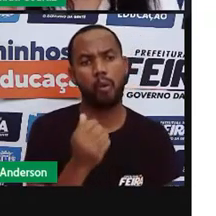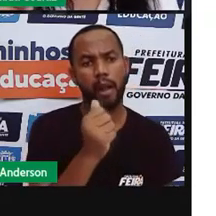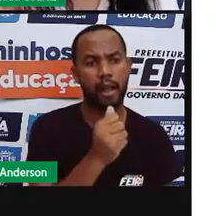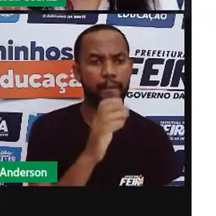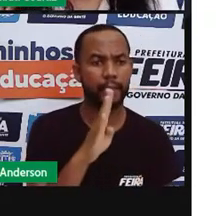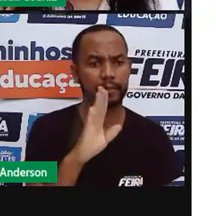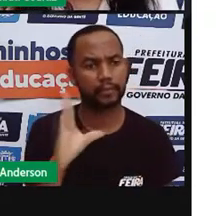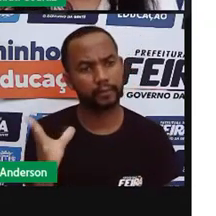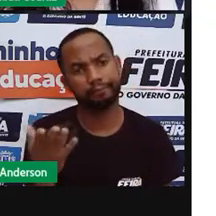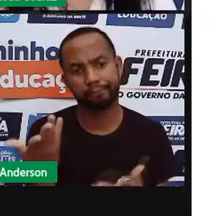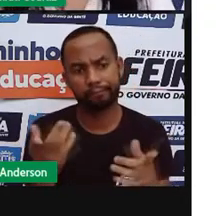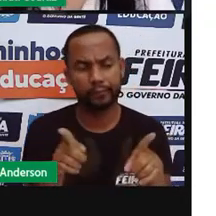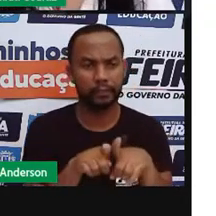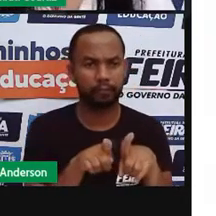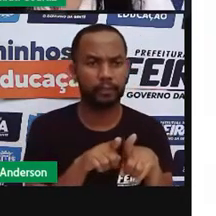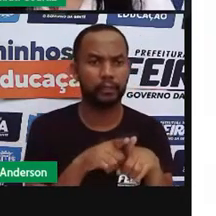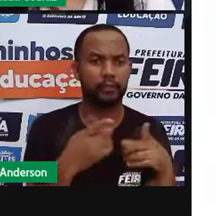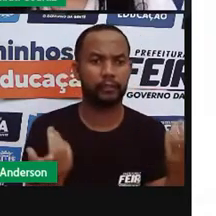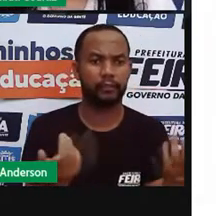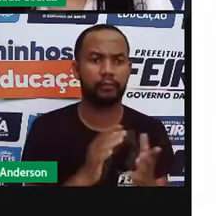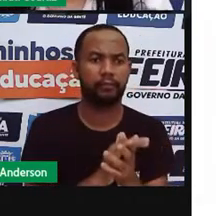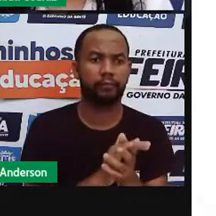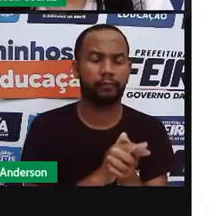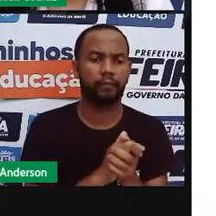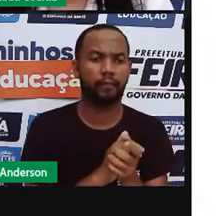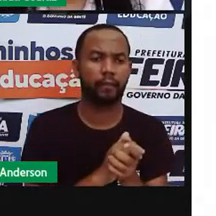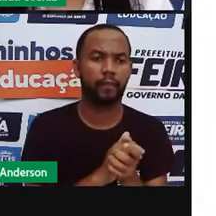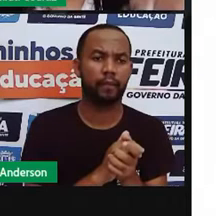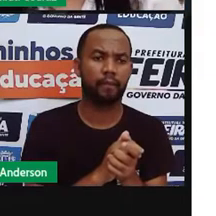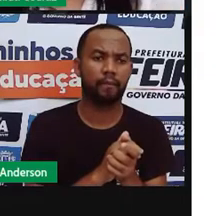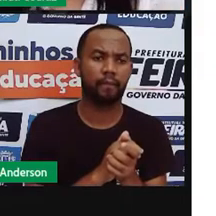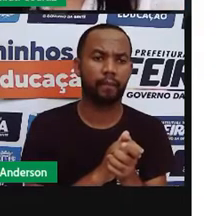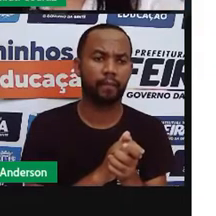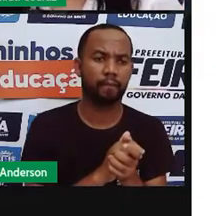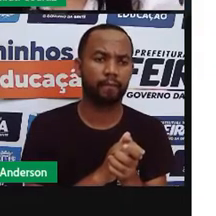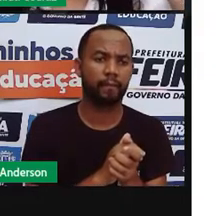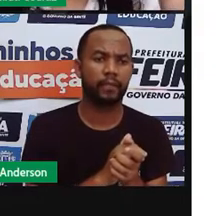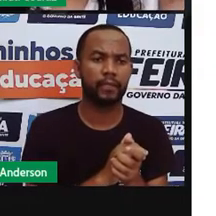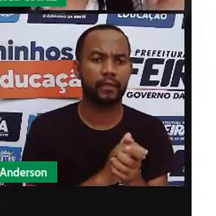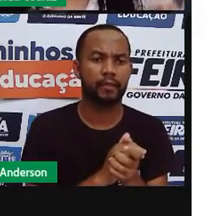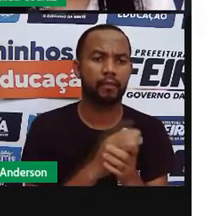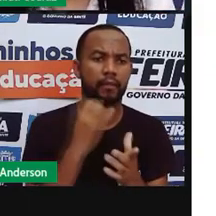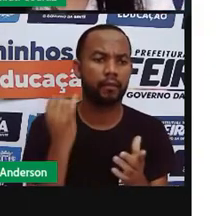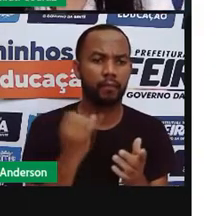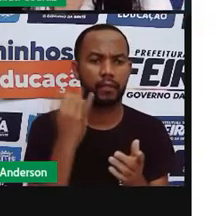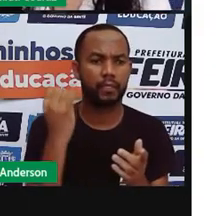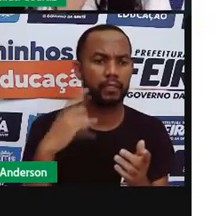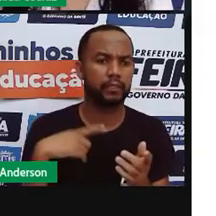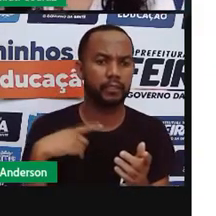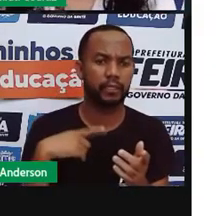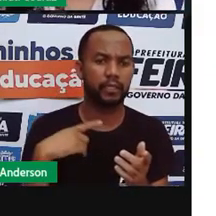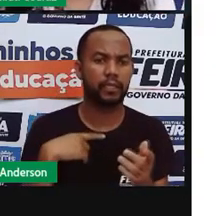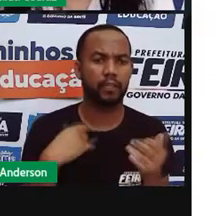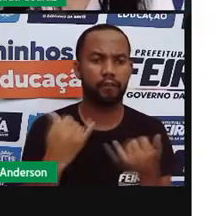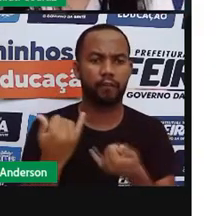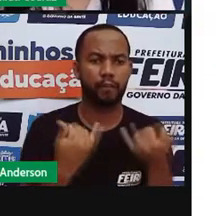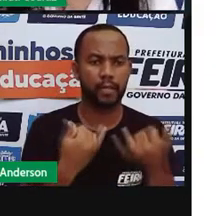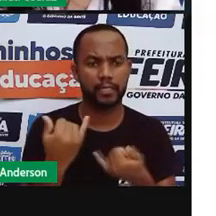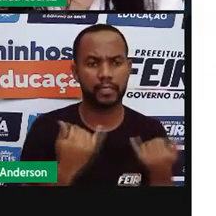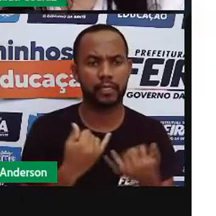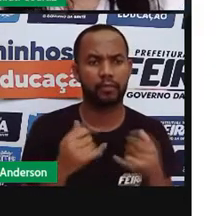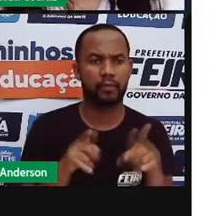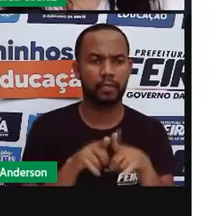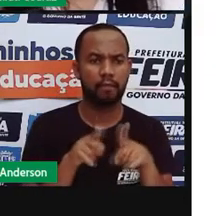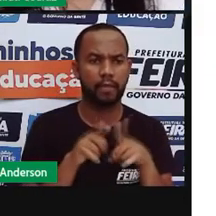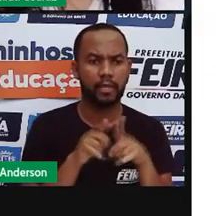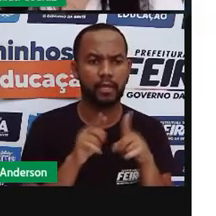número 3, número 4, ou vem em forma de letras. A, B, C e D. E deve ser seguida